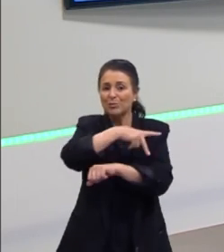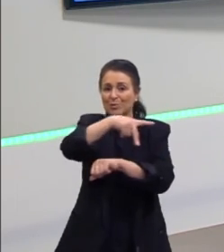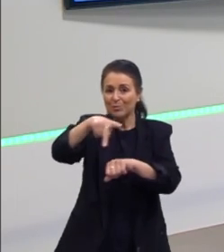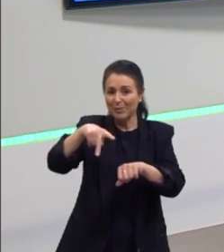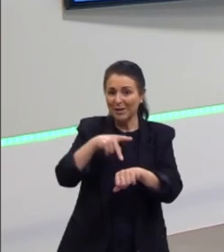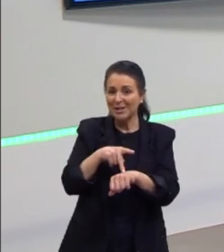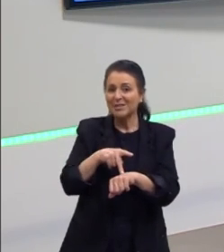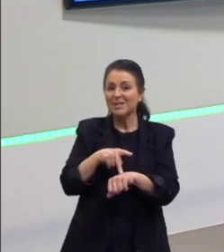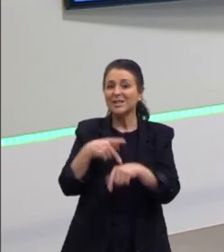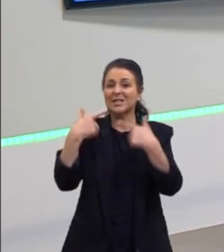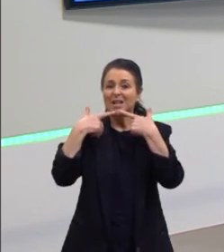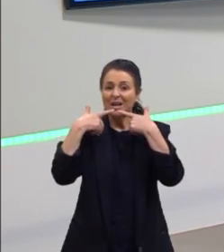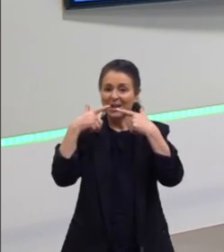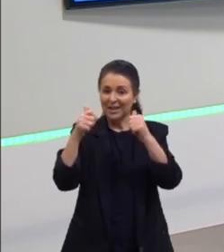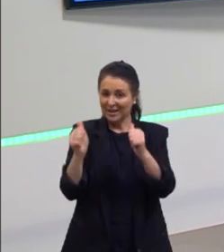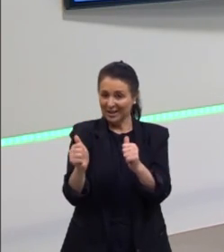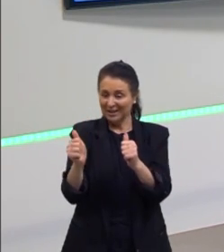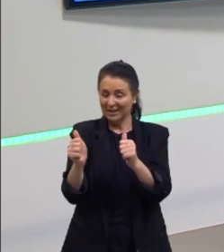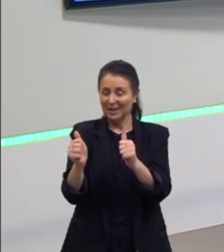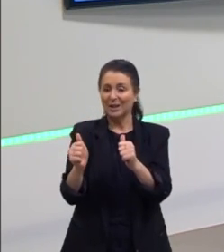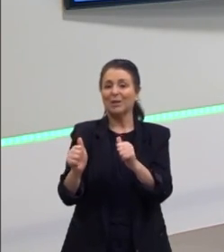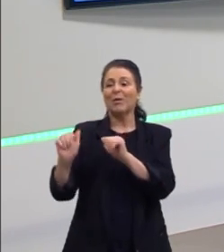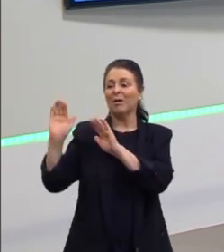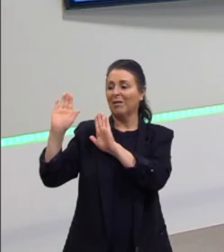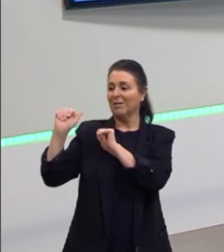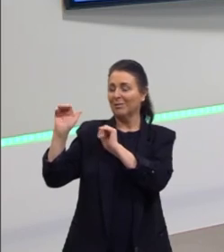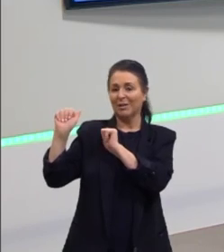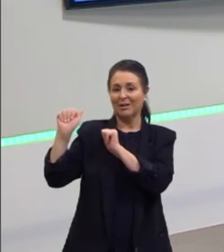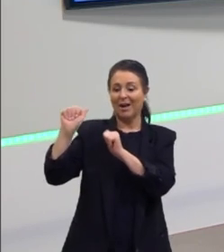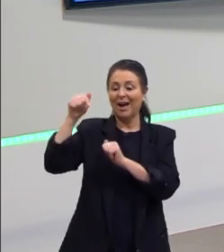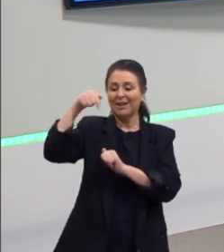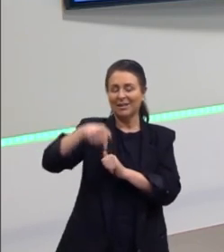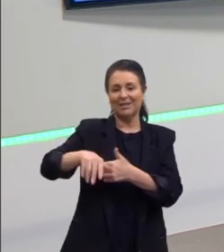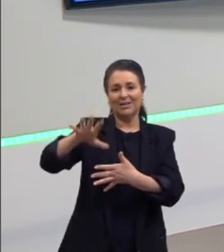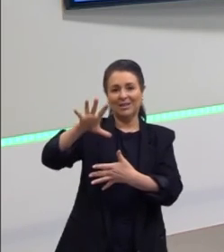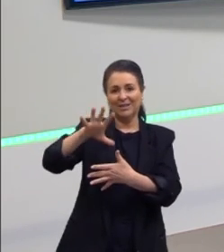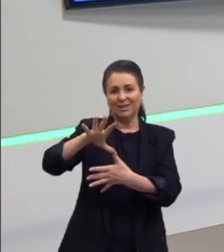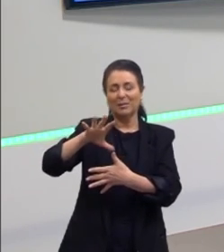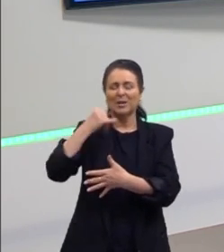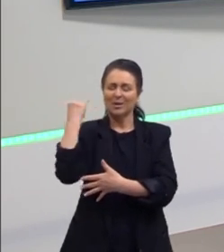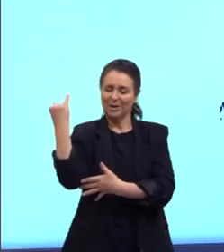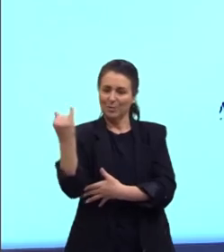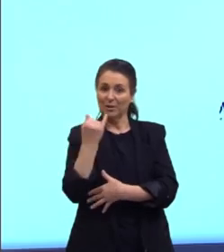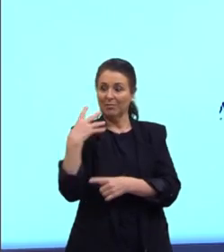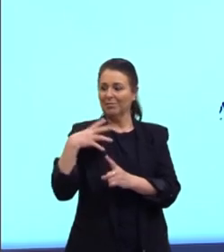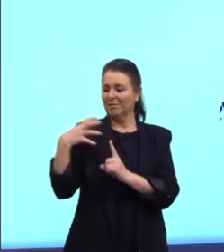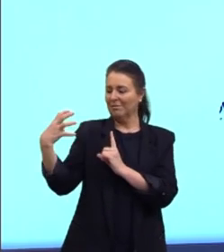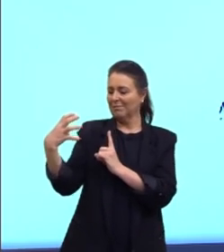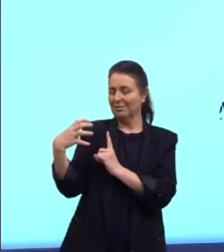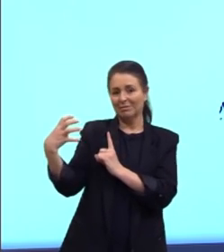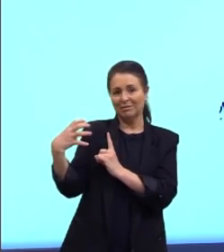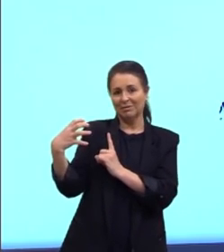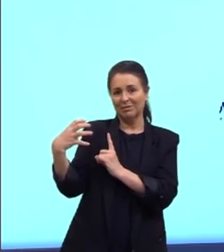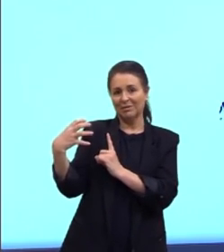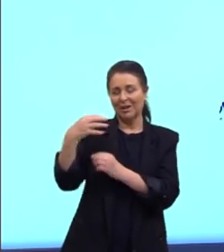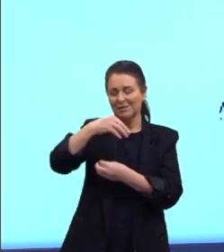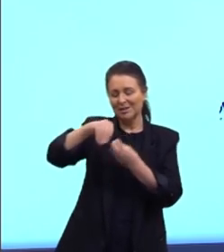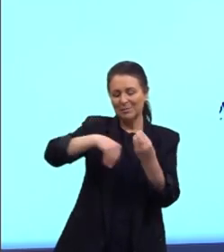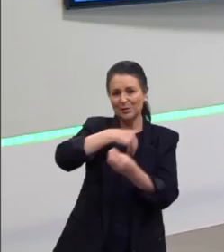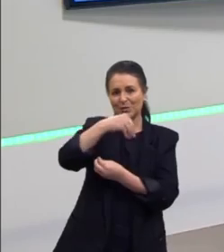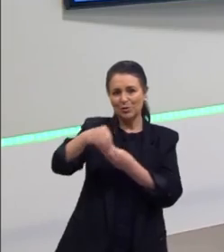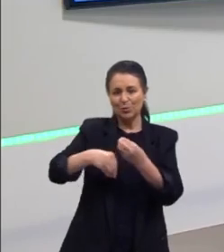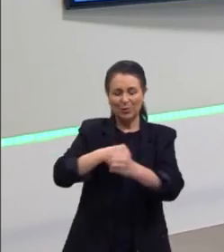-americanos, muito rica, porque a influência de todas essas mesclas de